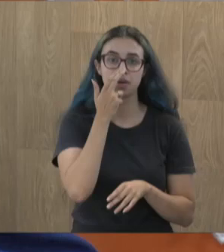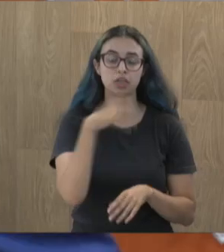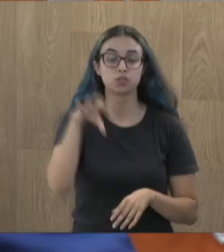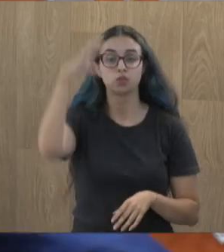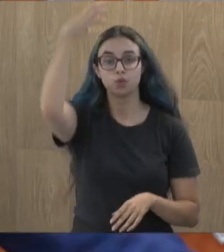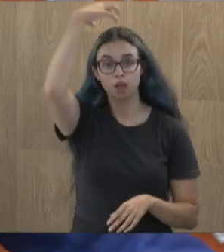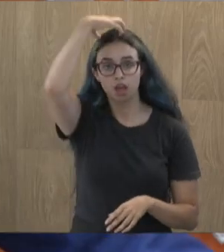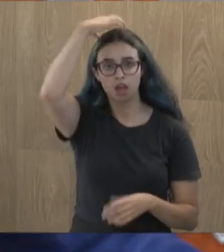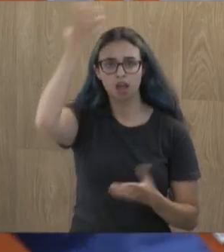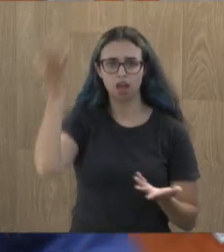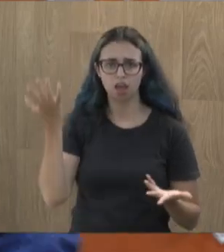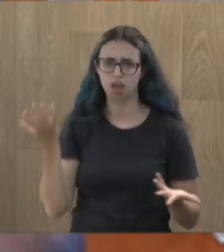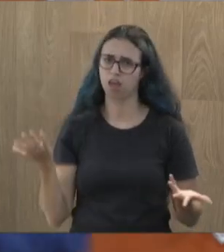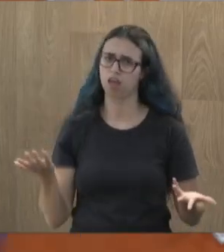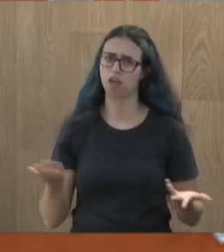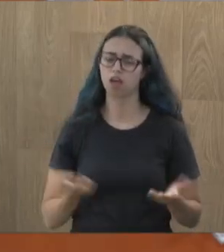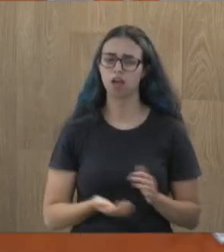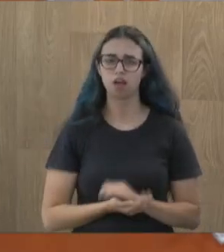Diviníos, carioca.